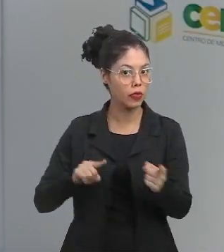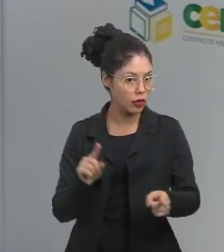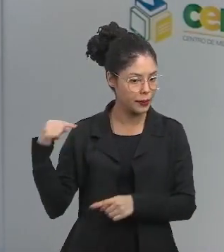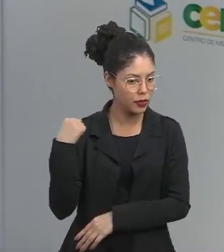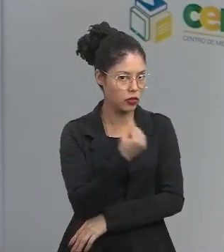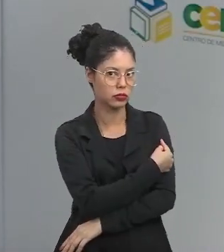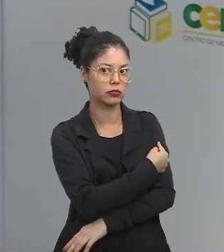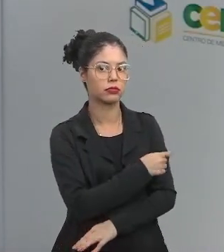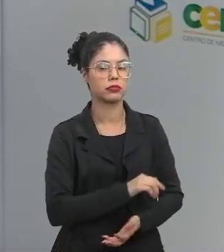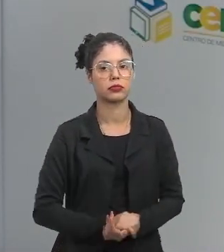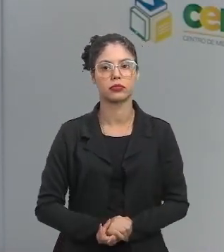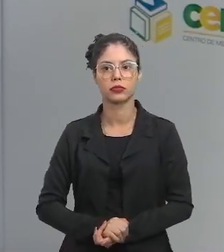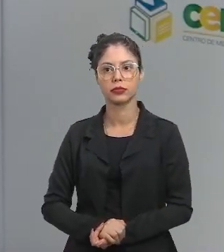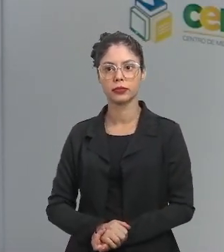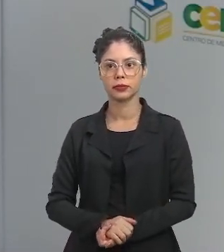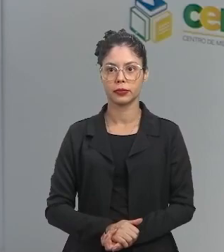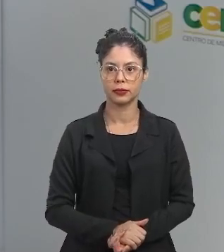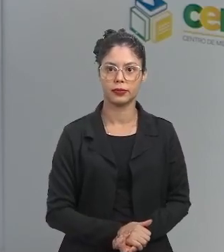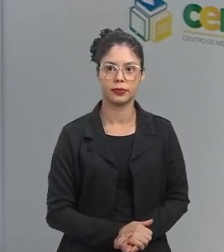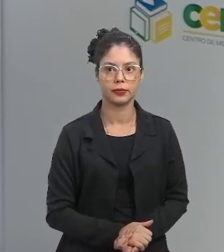por nós. Vamos adiante.